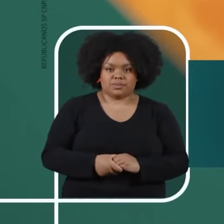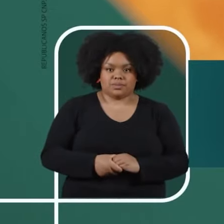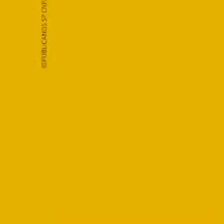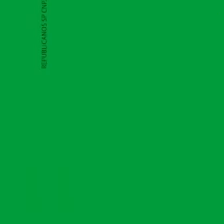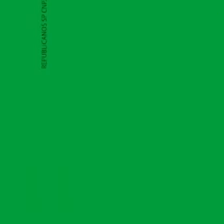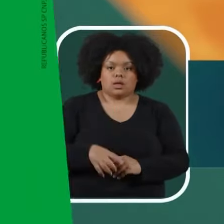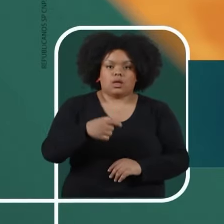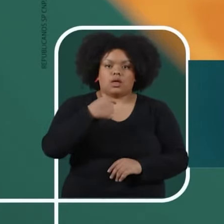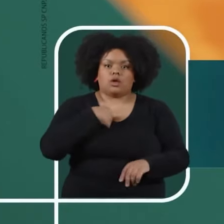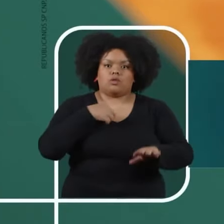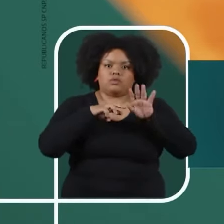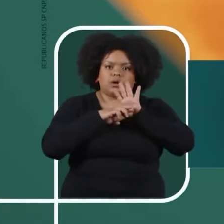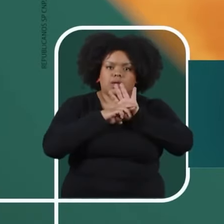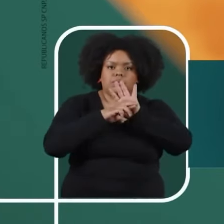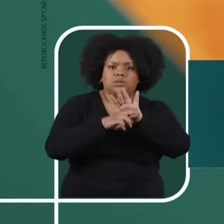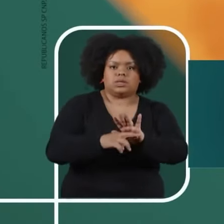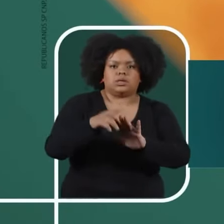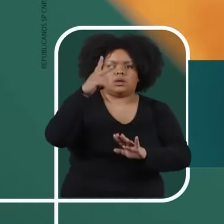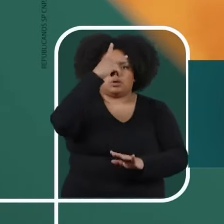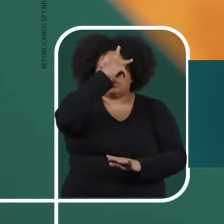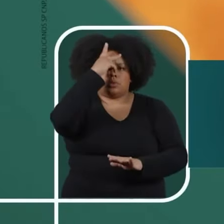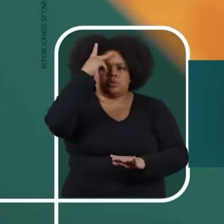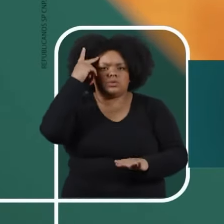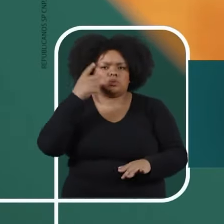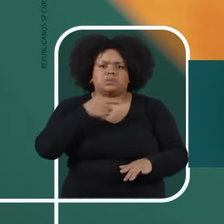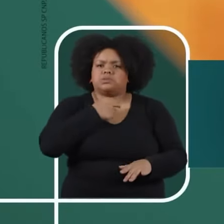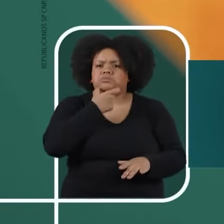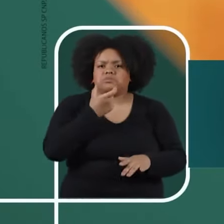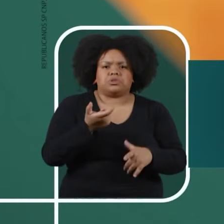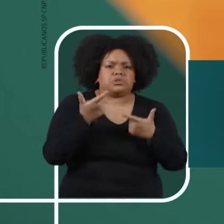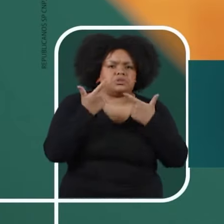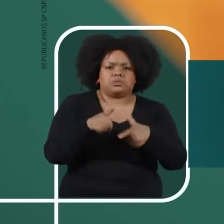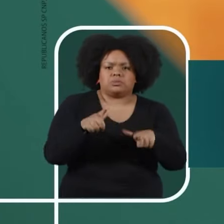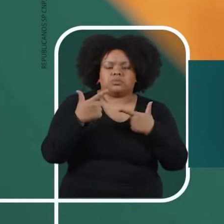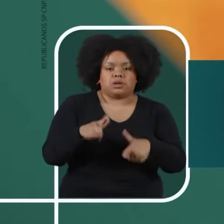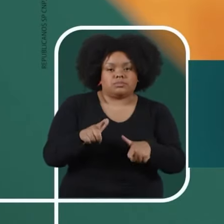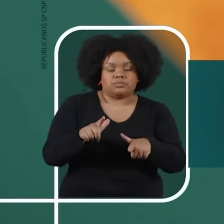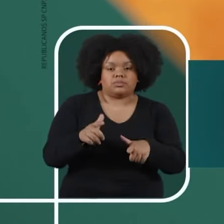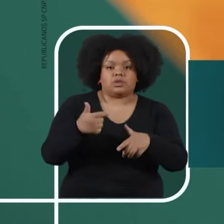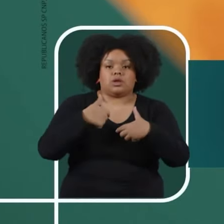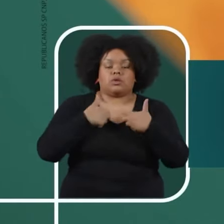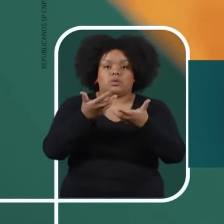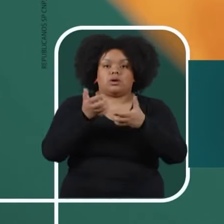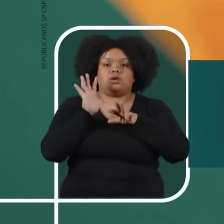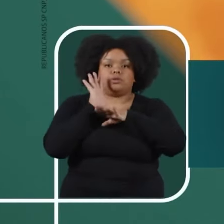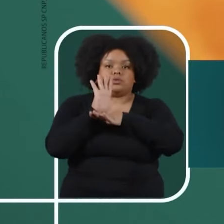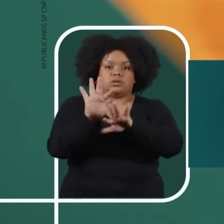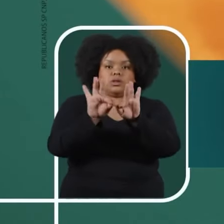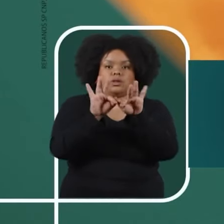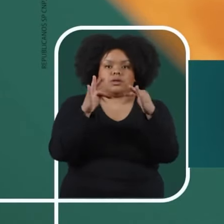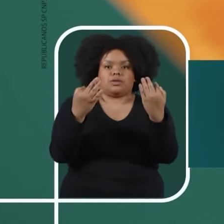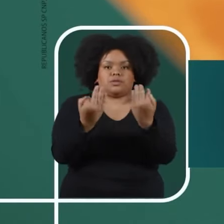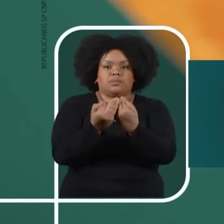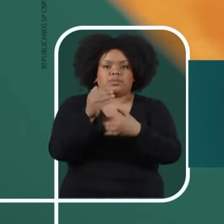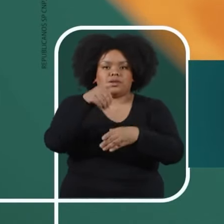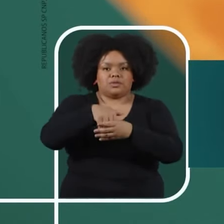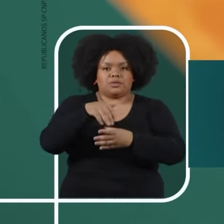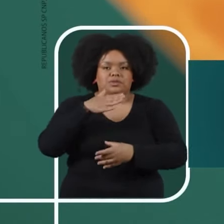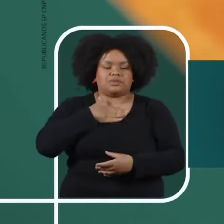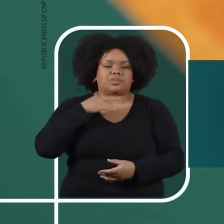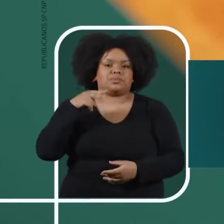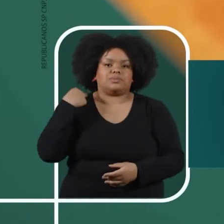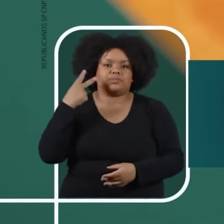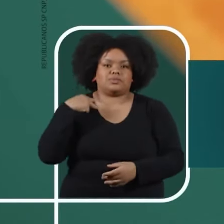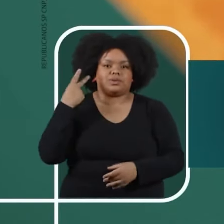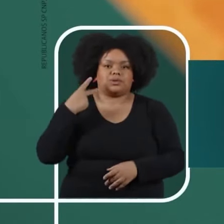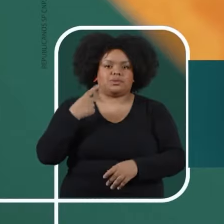Daniel. Serei a voz daqueles que não têm voz. Em defesa da mulher e da família, vote Denise do Rancho